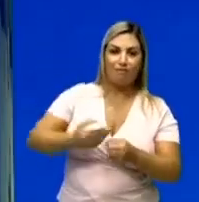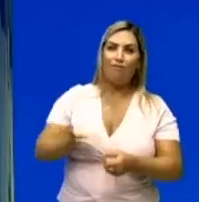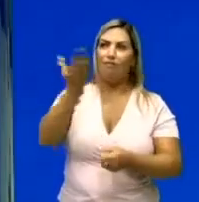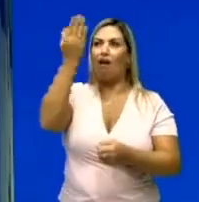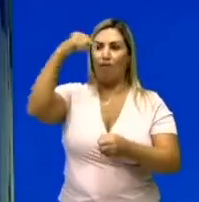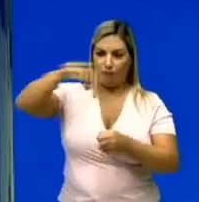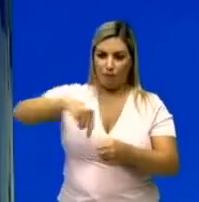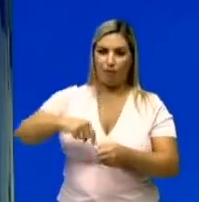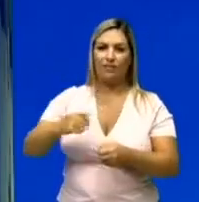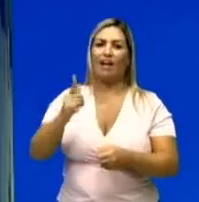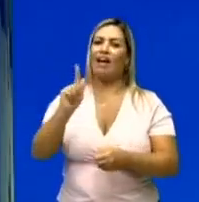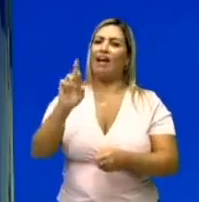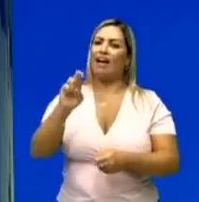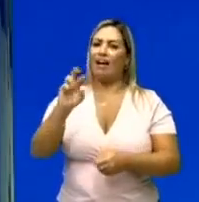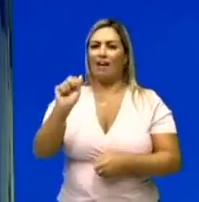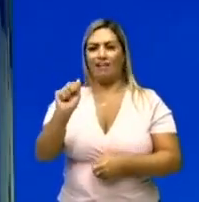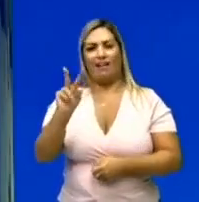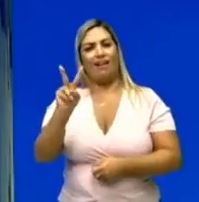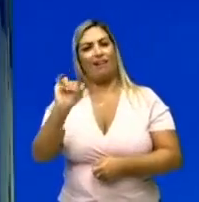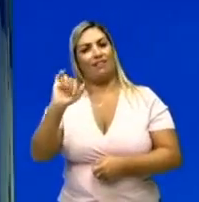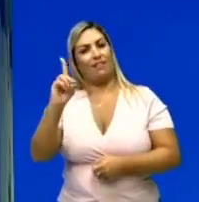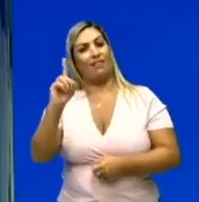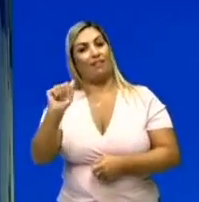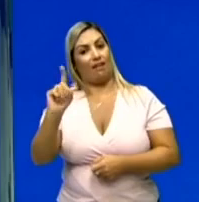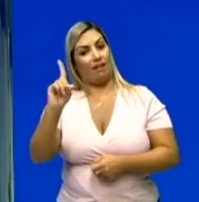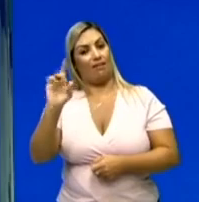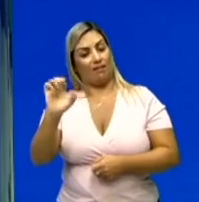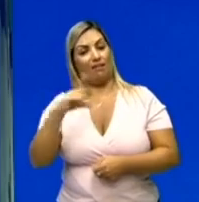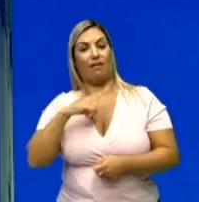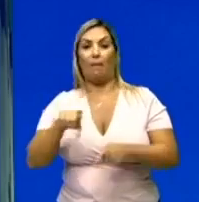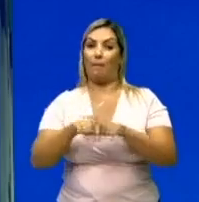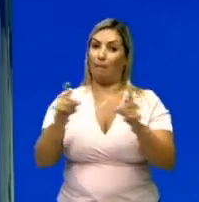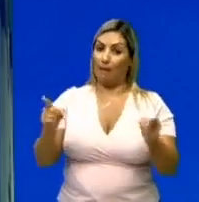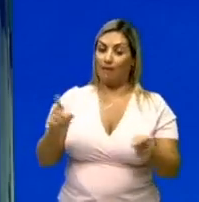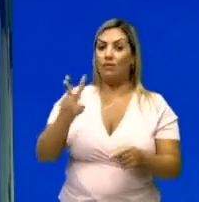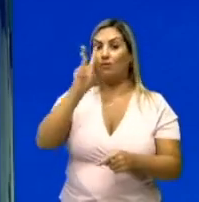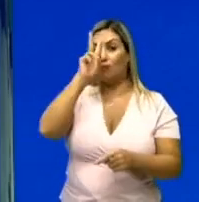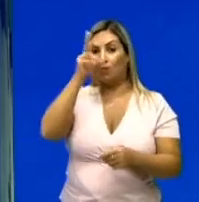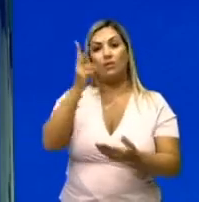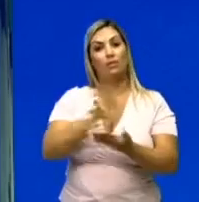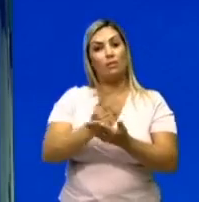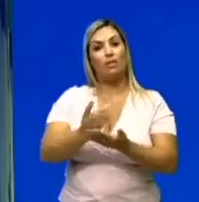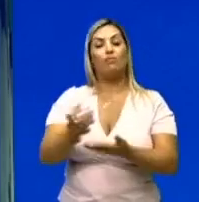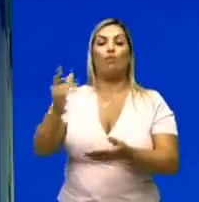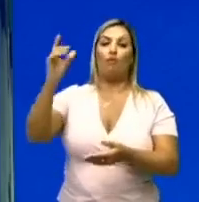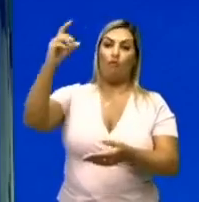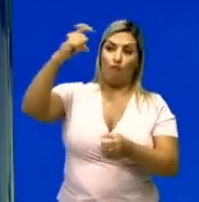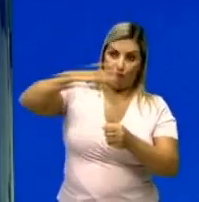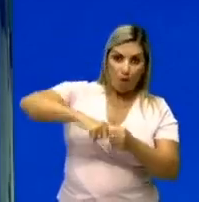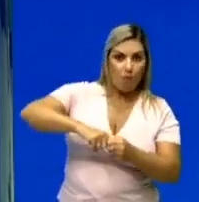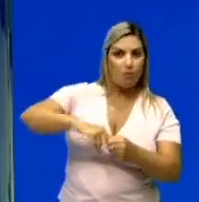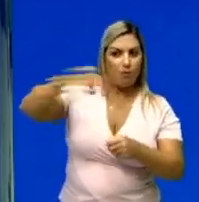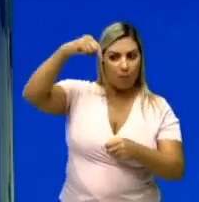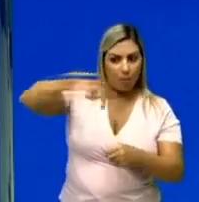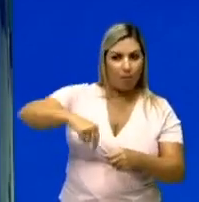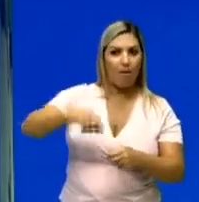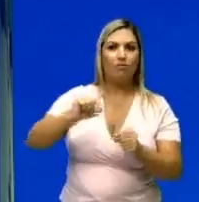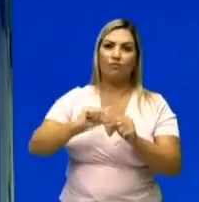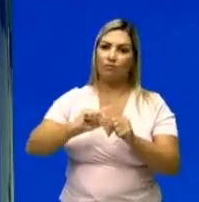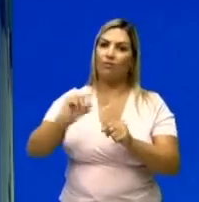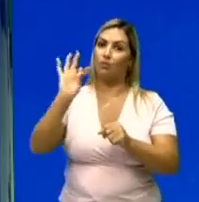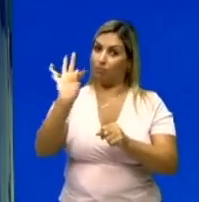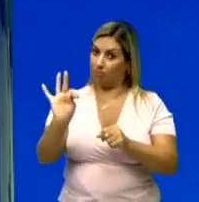Lógico, tem a aceleração da gravidade. A gente sabe disso. Mas, em termos de força, a força continua puxando ele para baixo, fazendo com que realize um